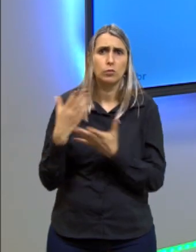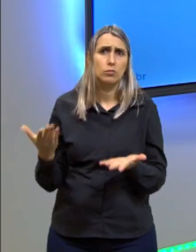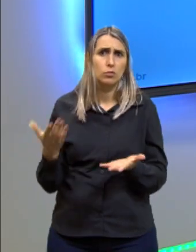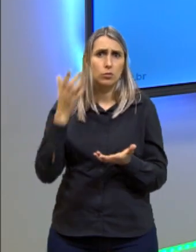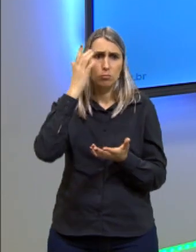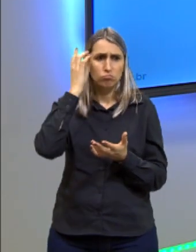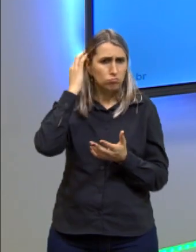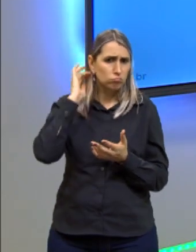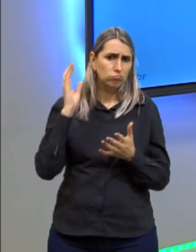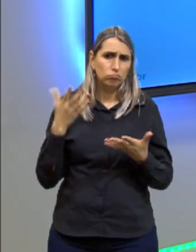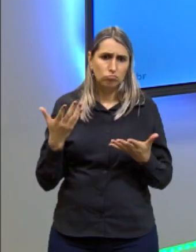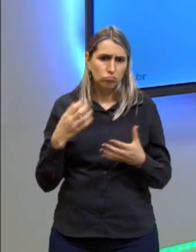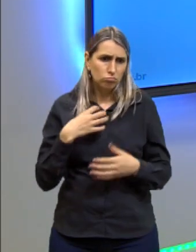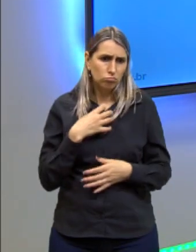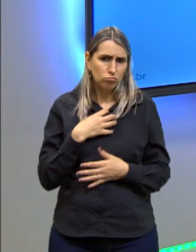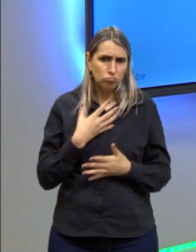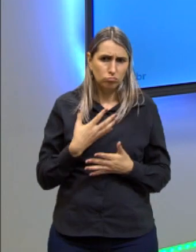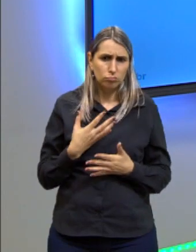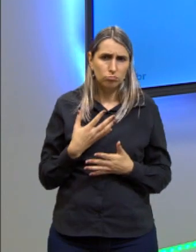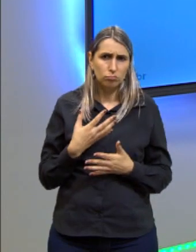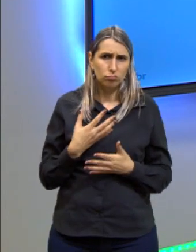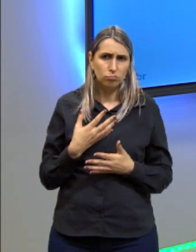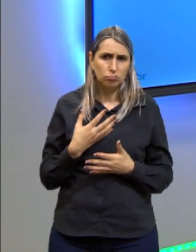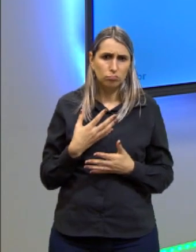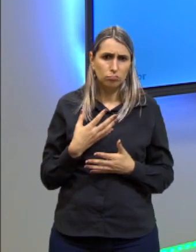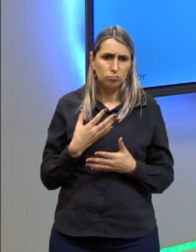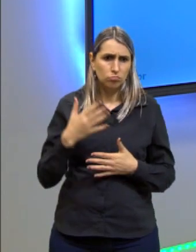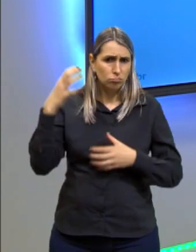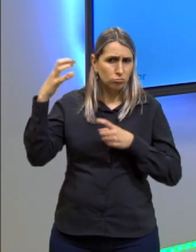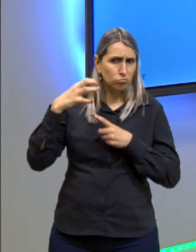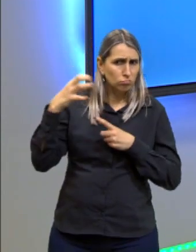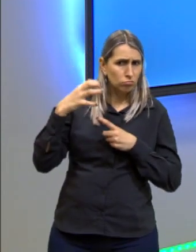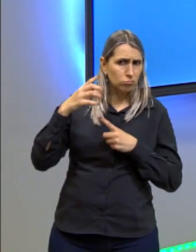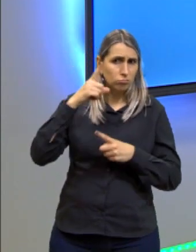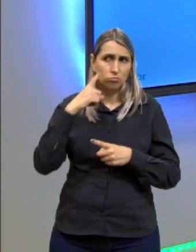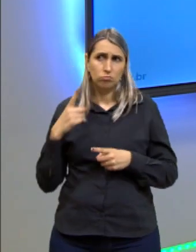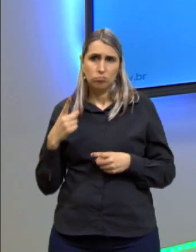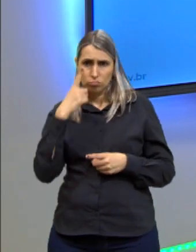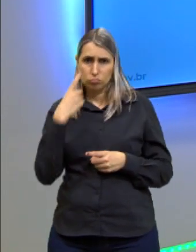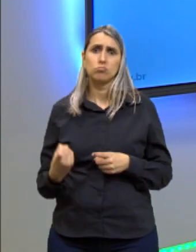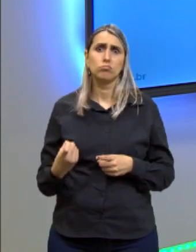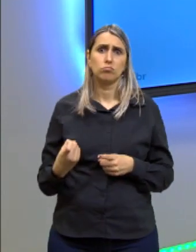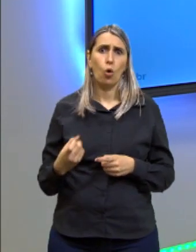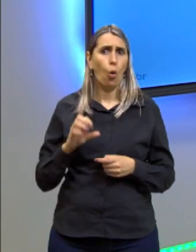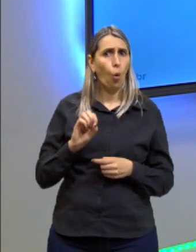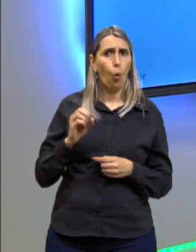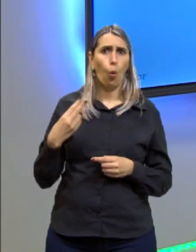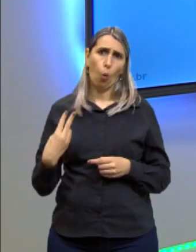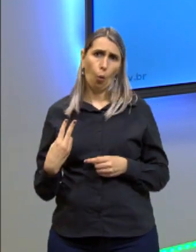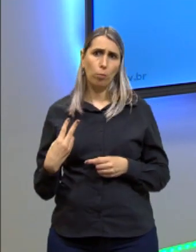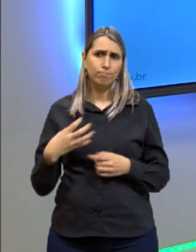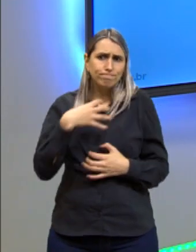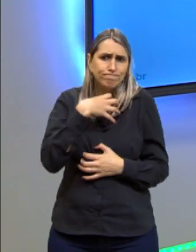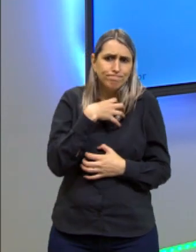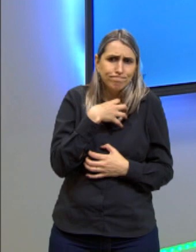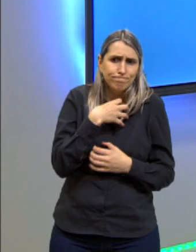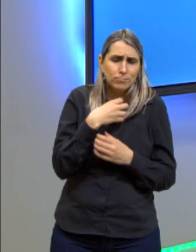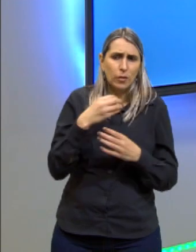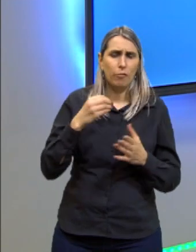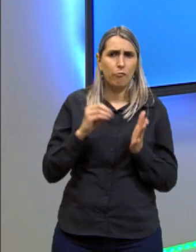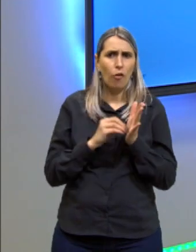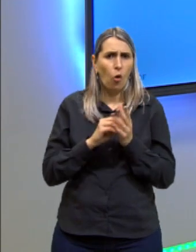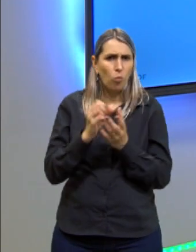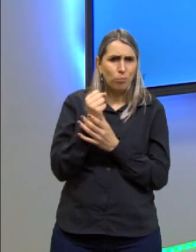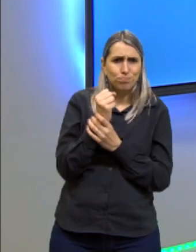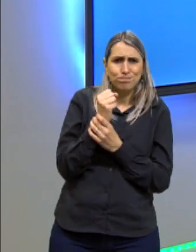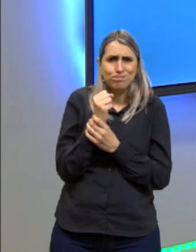Se é uma insegurança no sentido de se sentem ameaçados pela violência ou se sentem inseguros